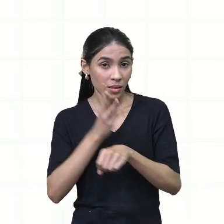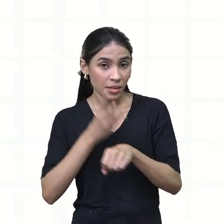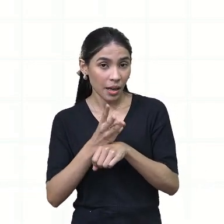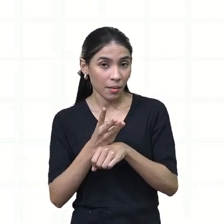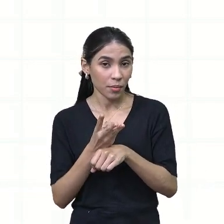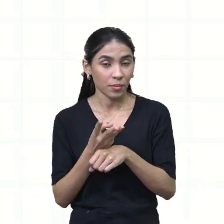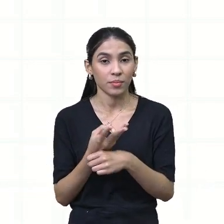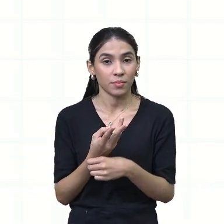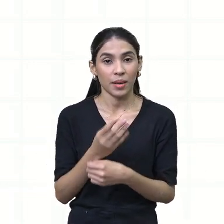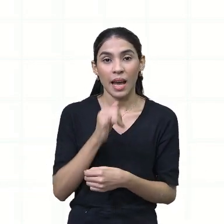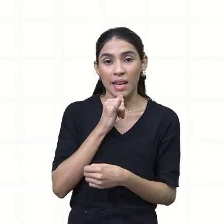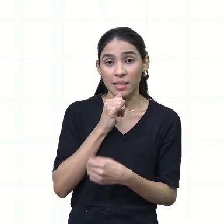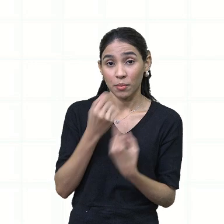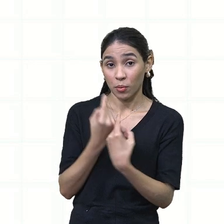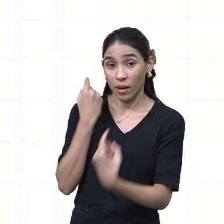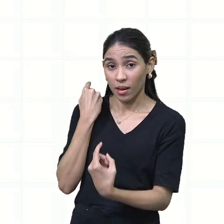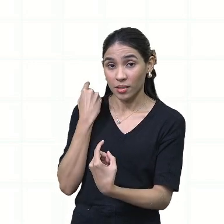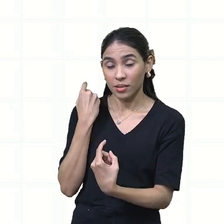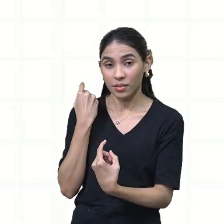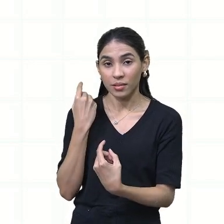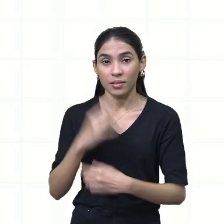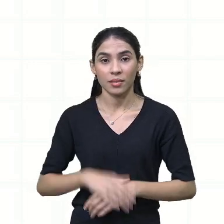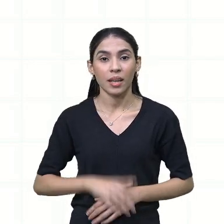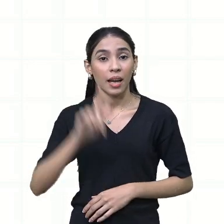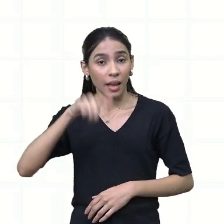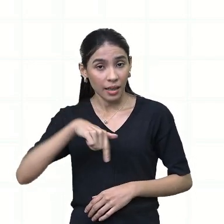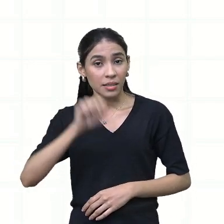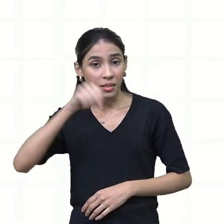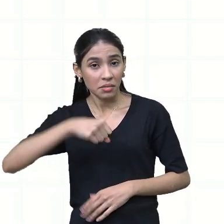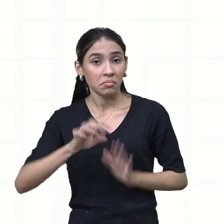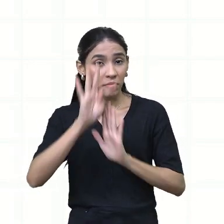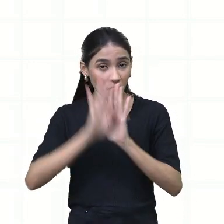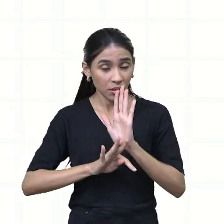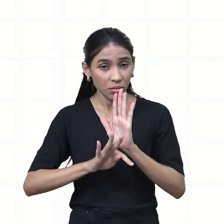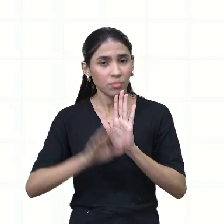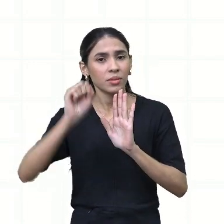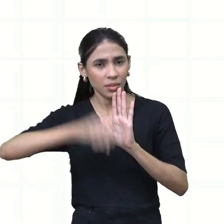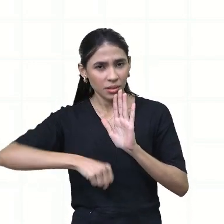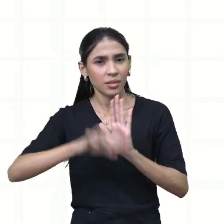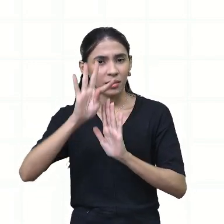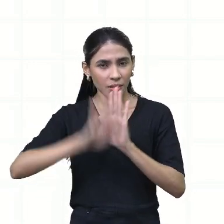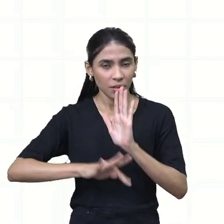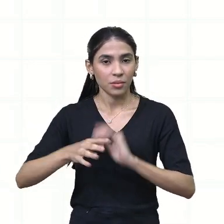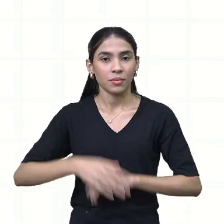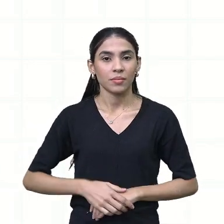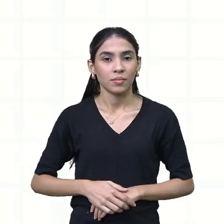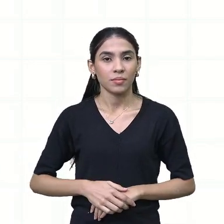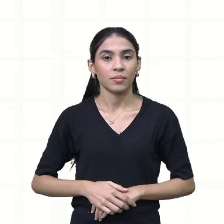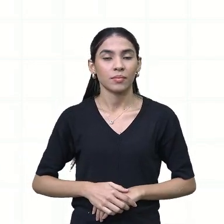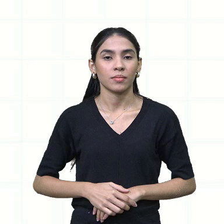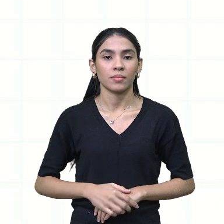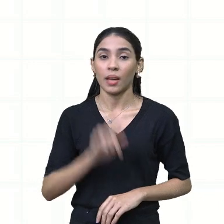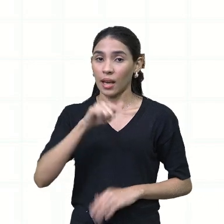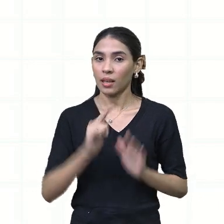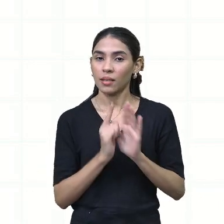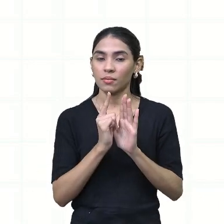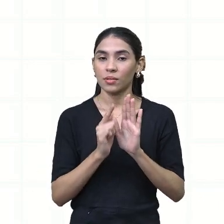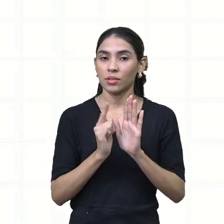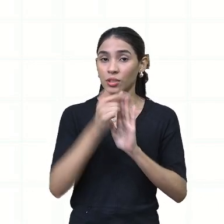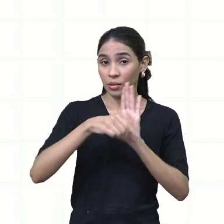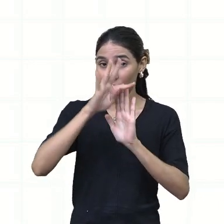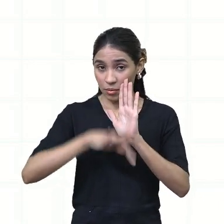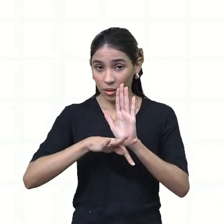nós vimos anteriormente. É um texto? Sim. É considerado um gênero textual?